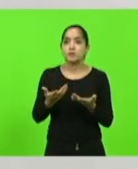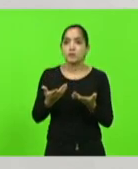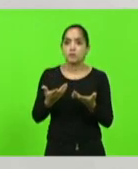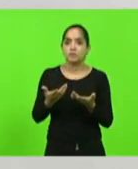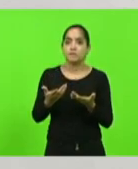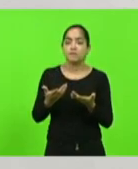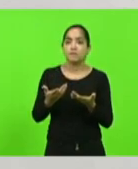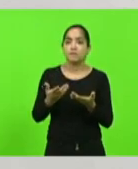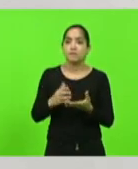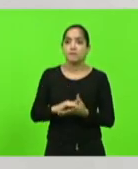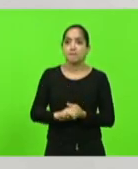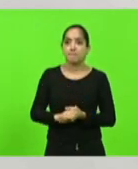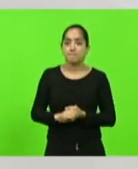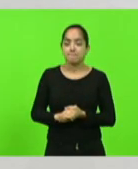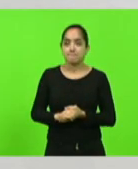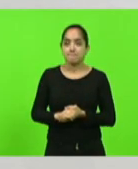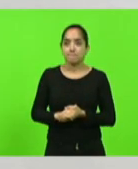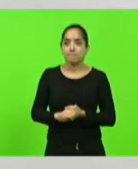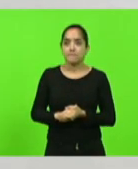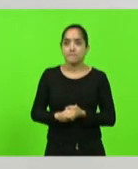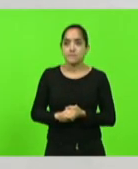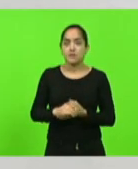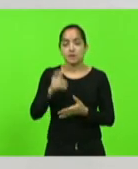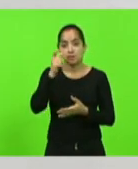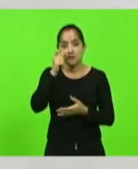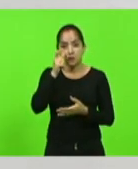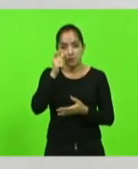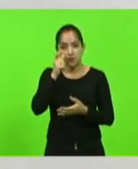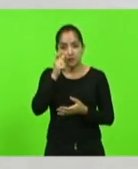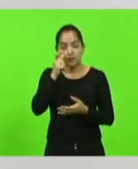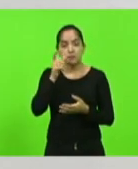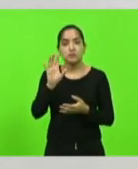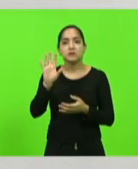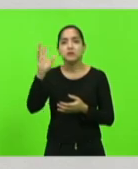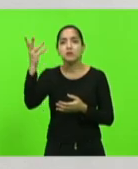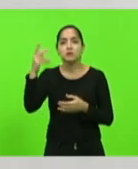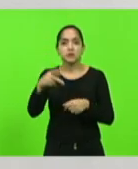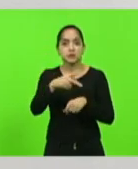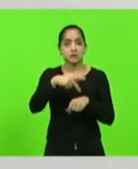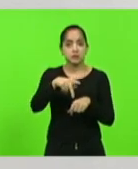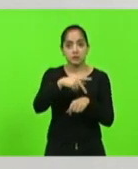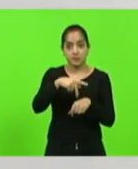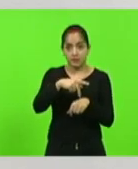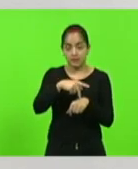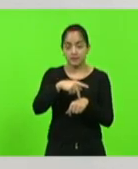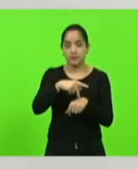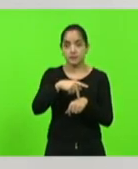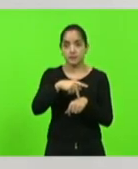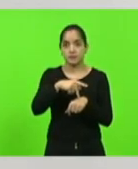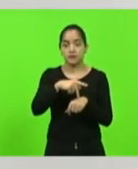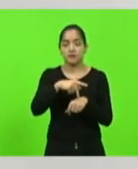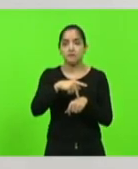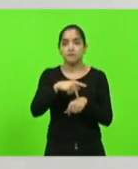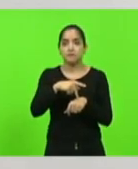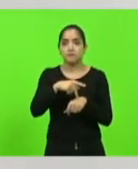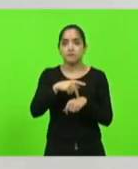que quem realmente está acompanhando o acontecendo no nosso país, no tocante, é